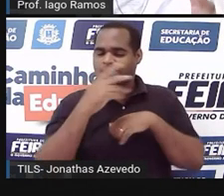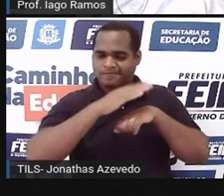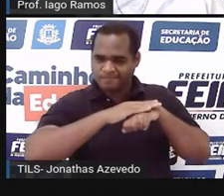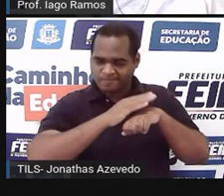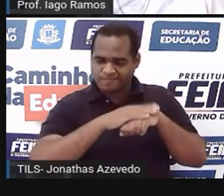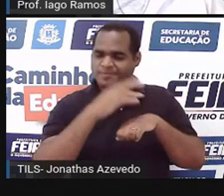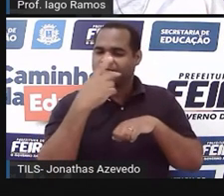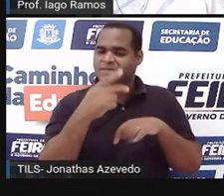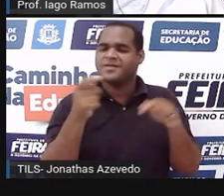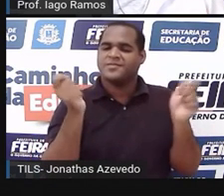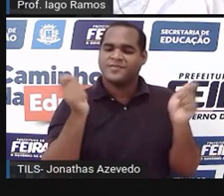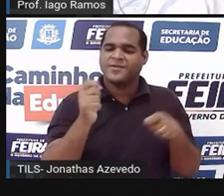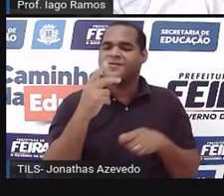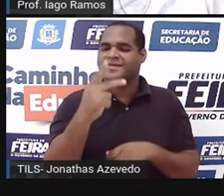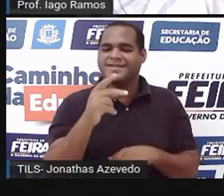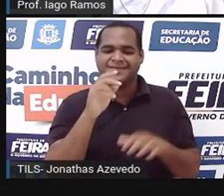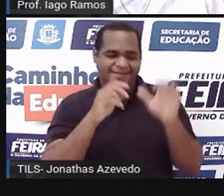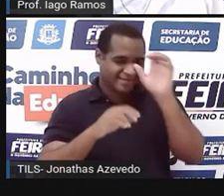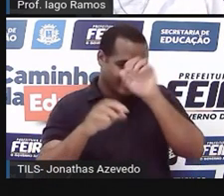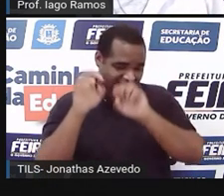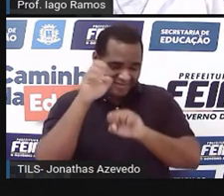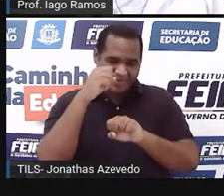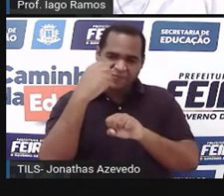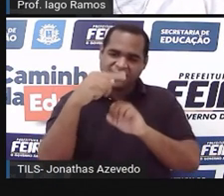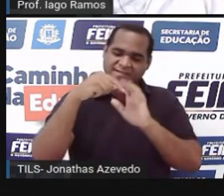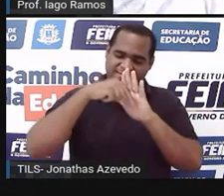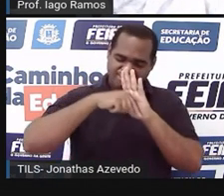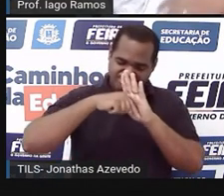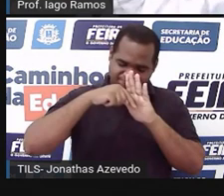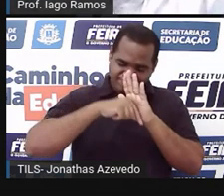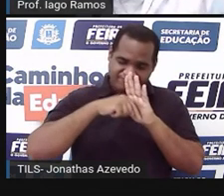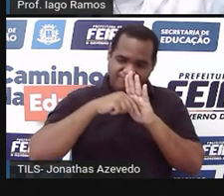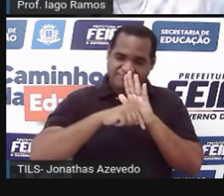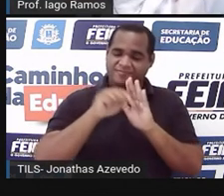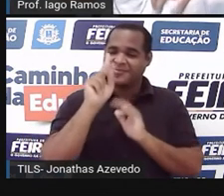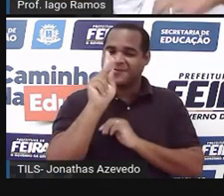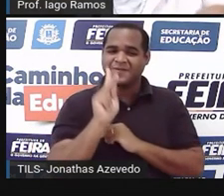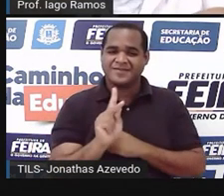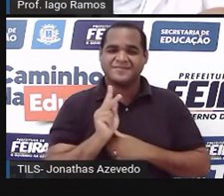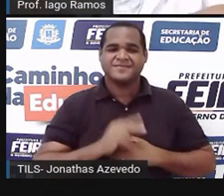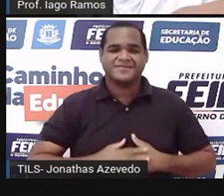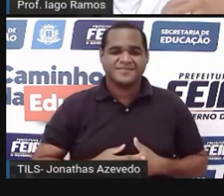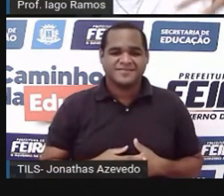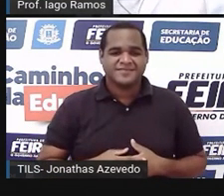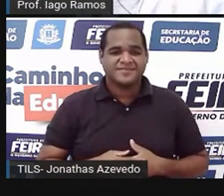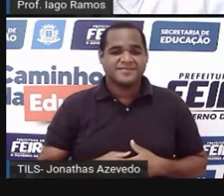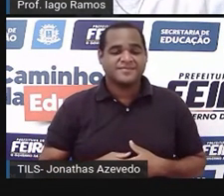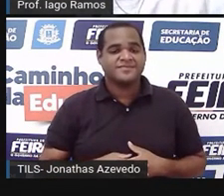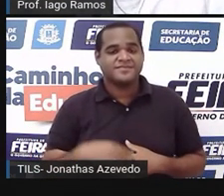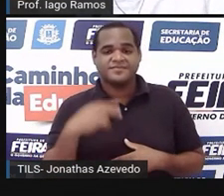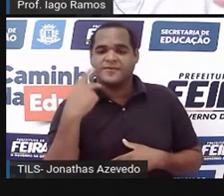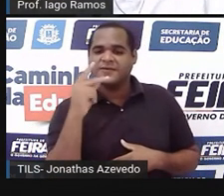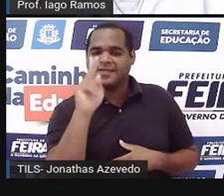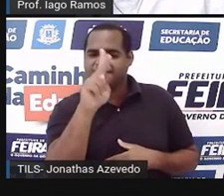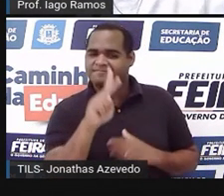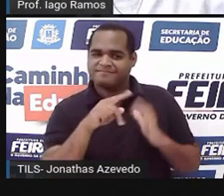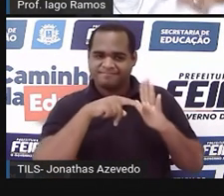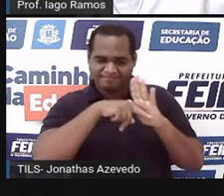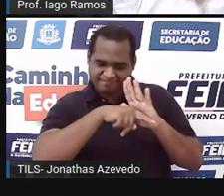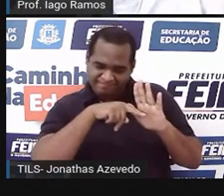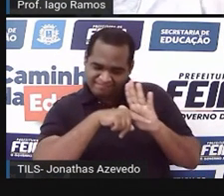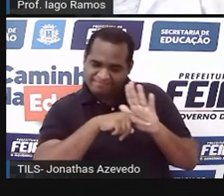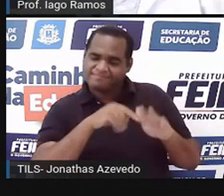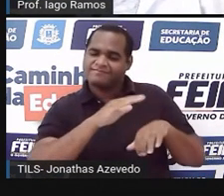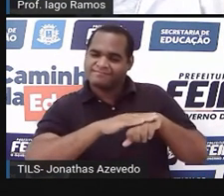porque você está fazendo uma avaliação você está avaliando você mesmo você está avaliando você